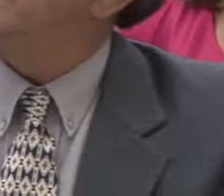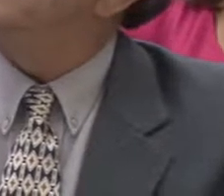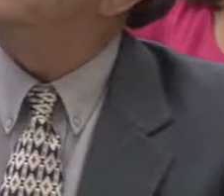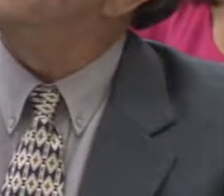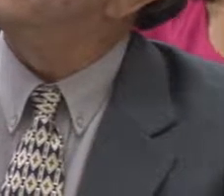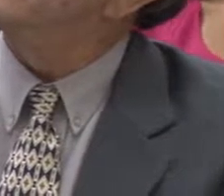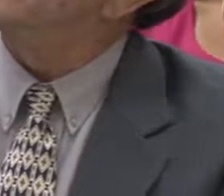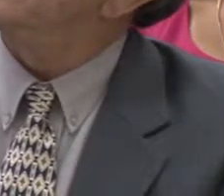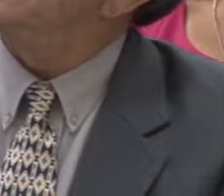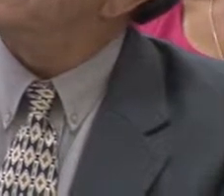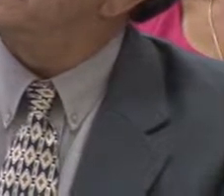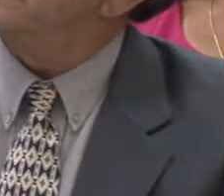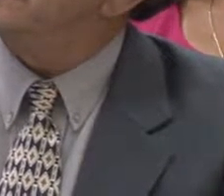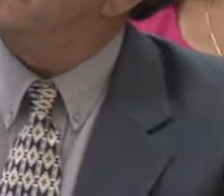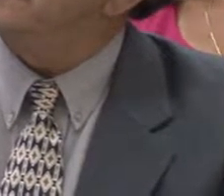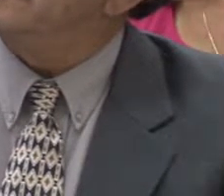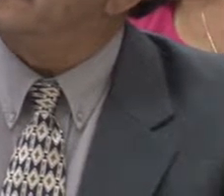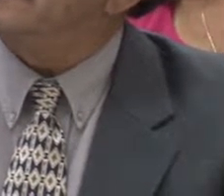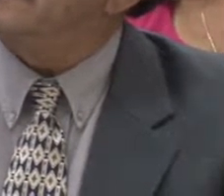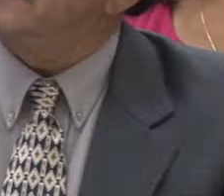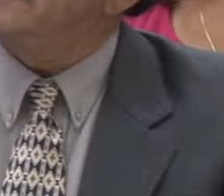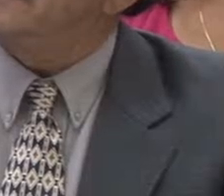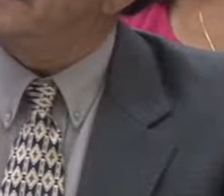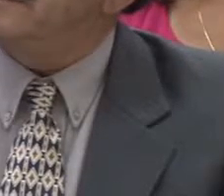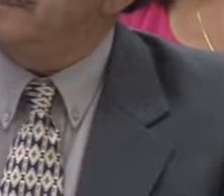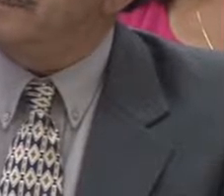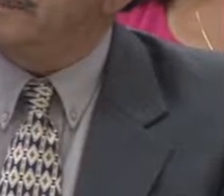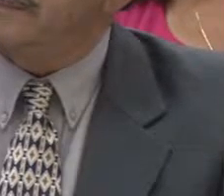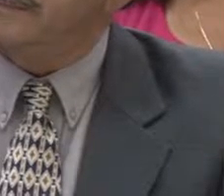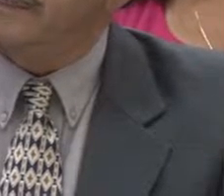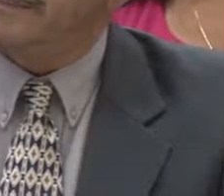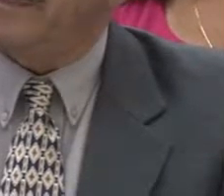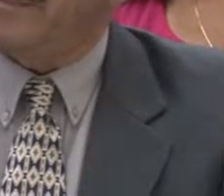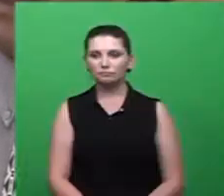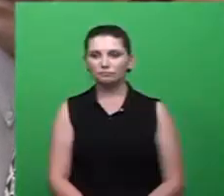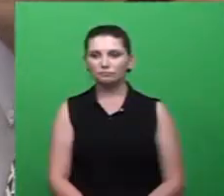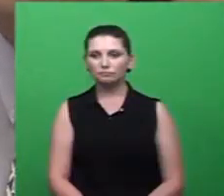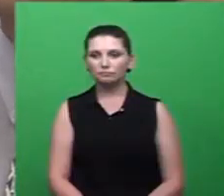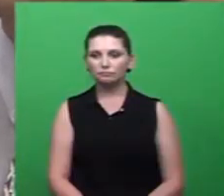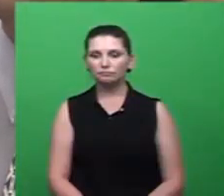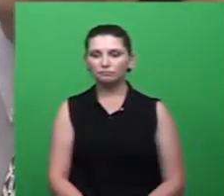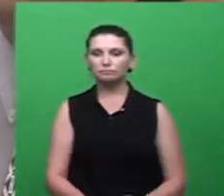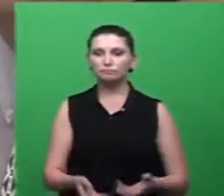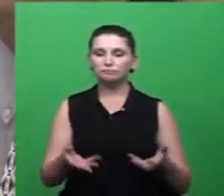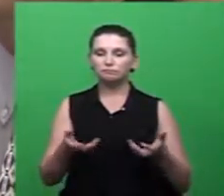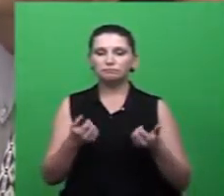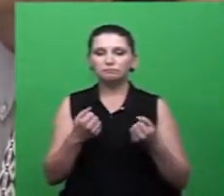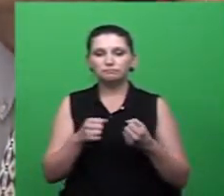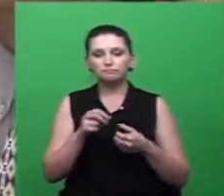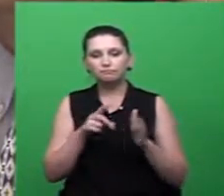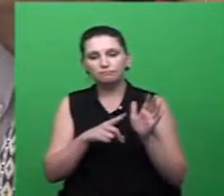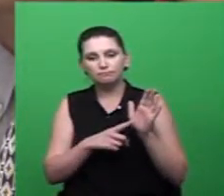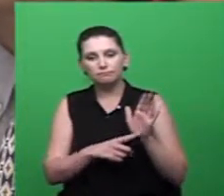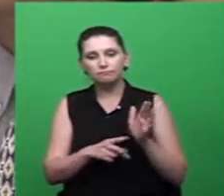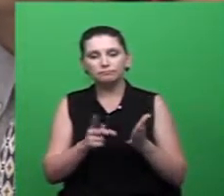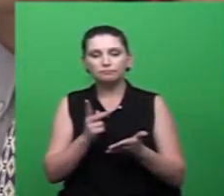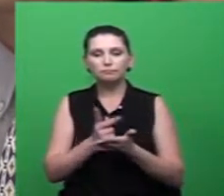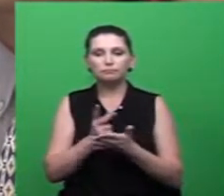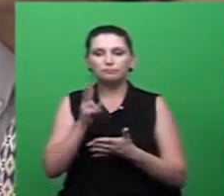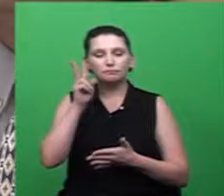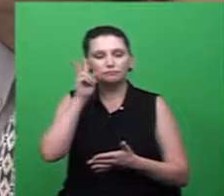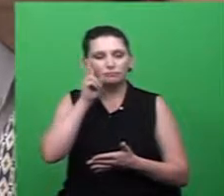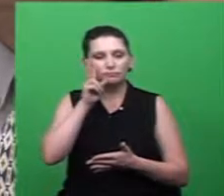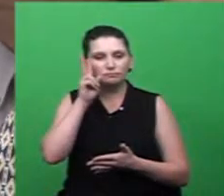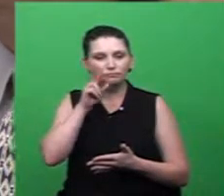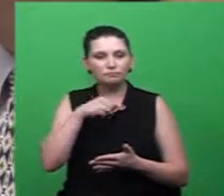realmente não é só ser campeão, e sim toda a trajetória que a gente passa aí treinando. E muita gente